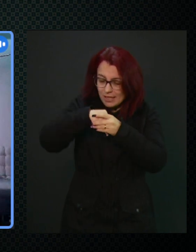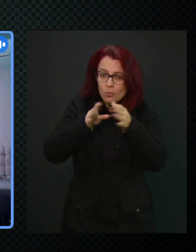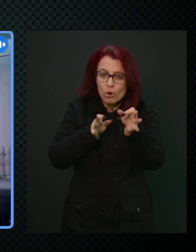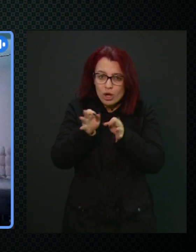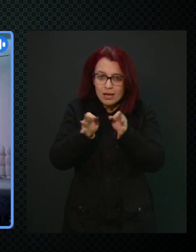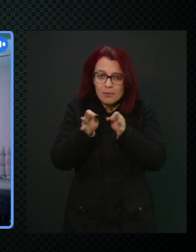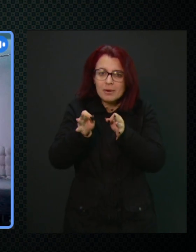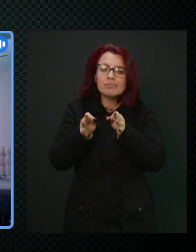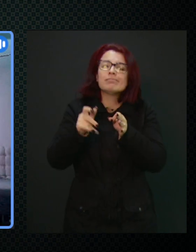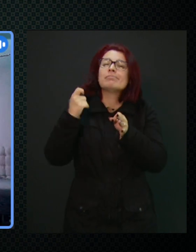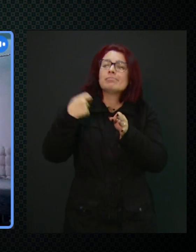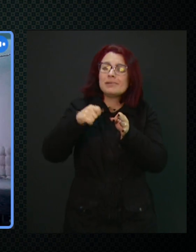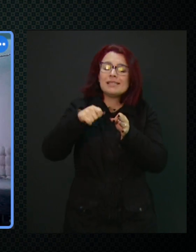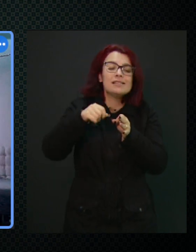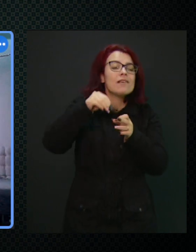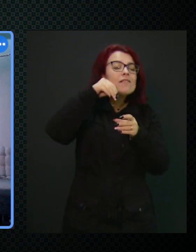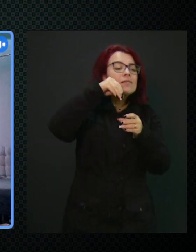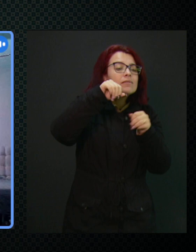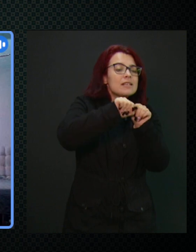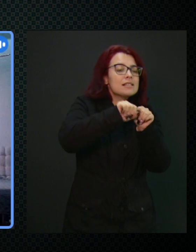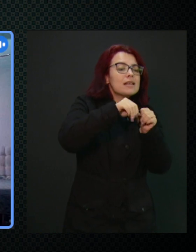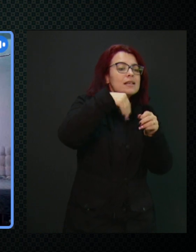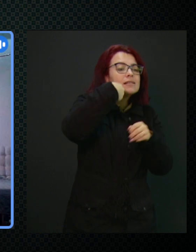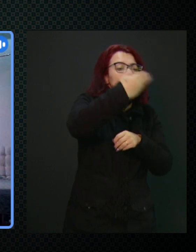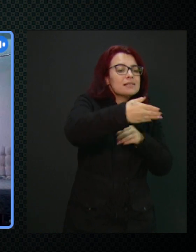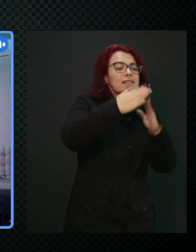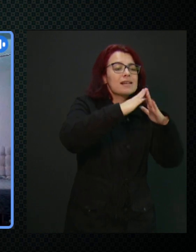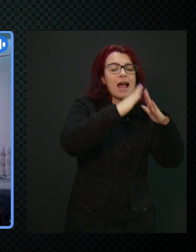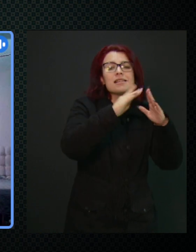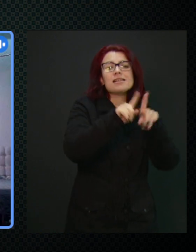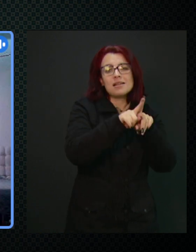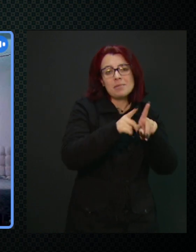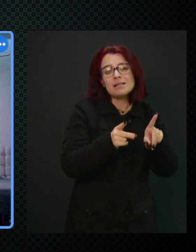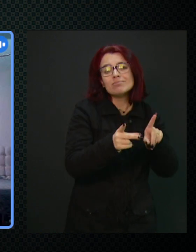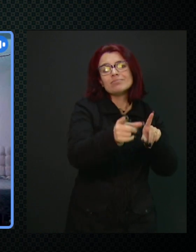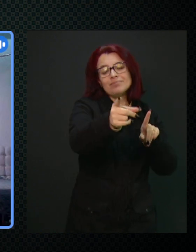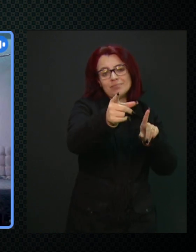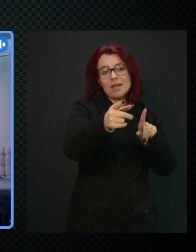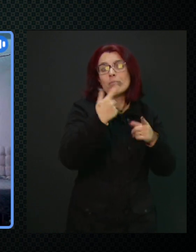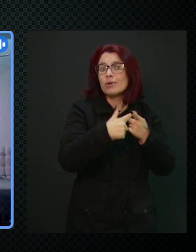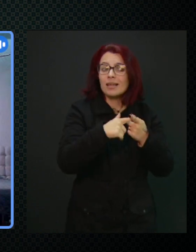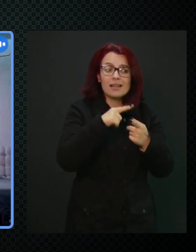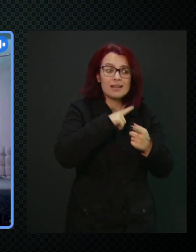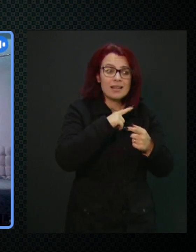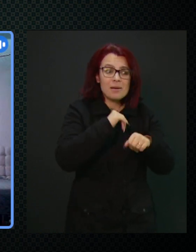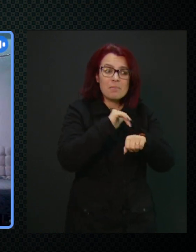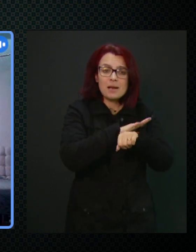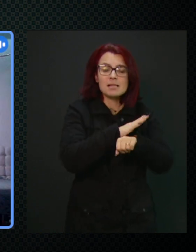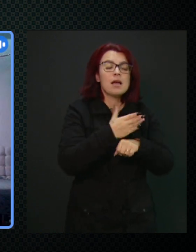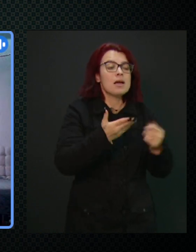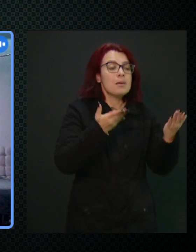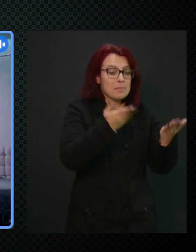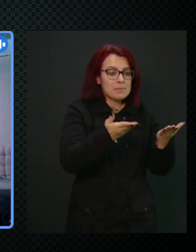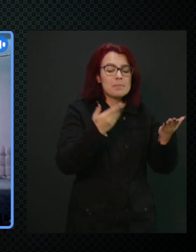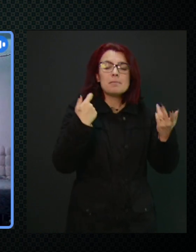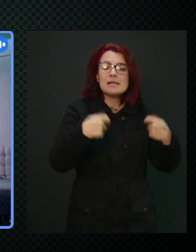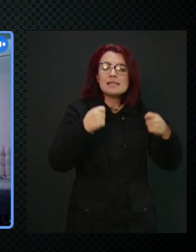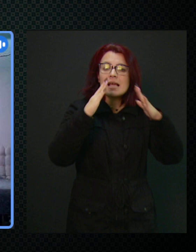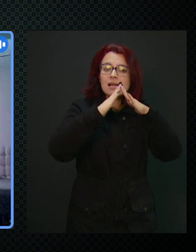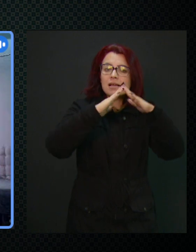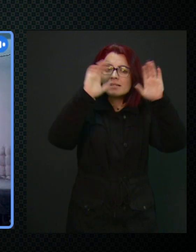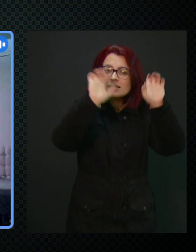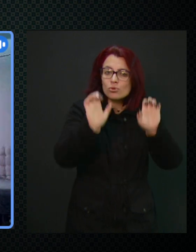continuidade na casa e que este ambiente também da casa, estruturado, a rotina, a